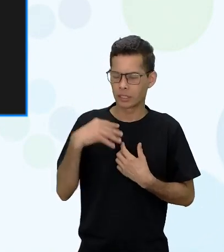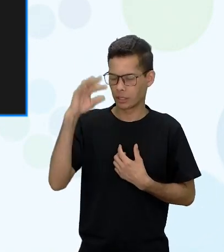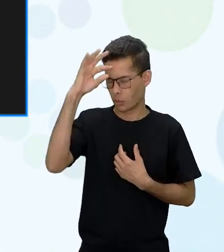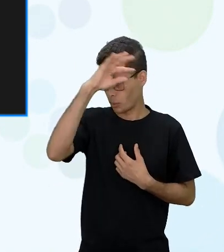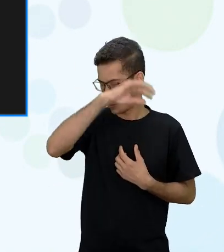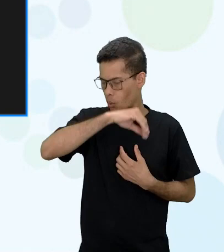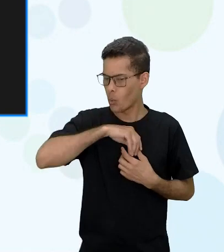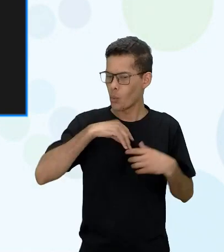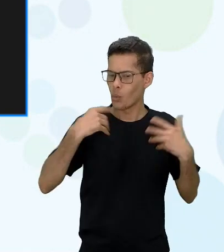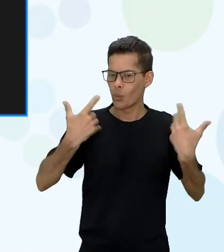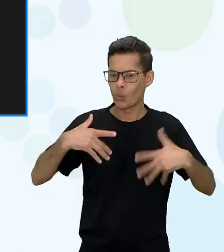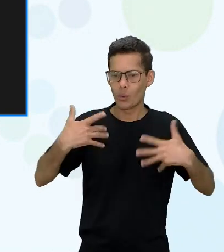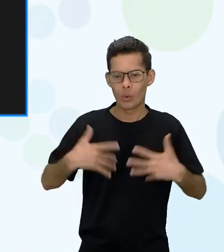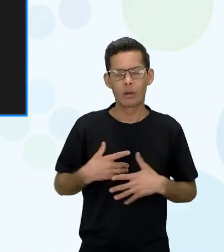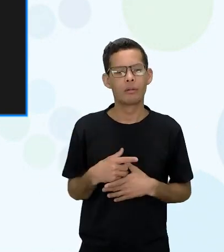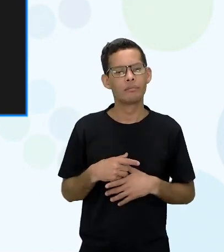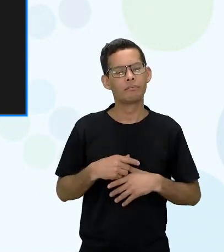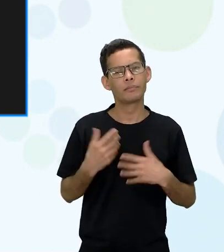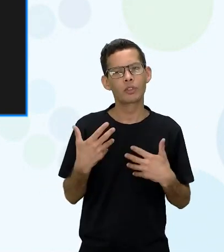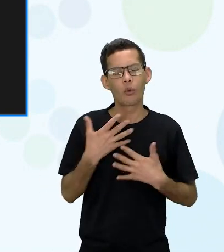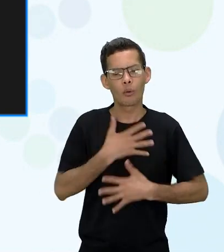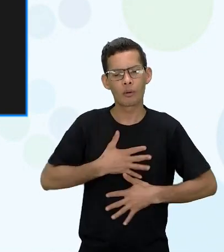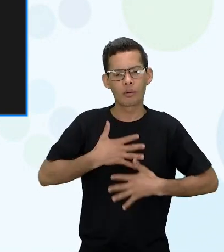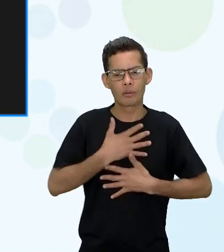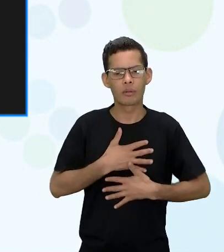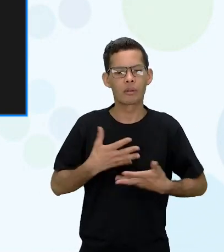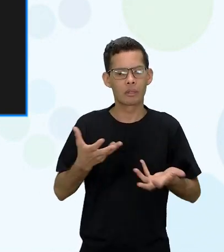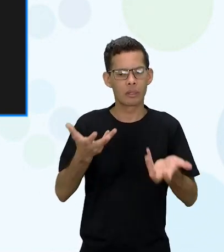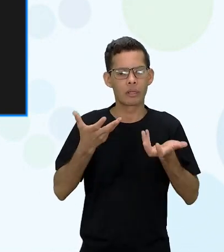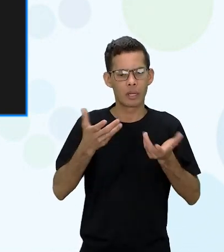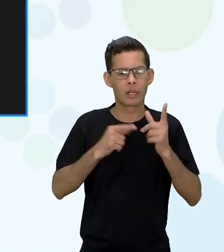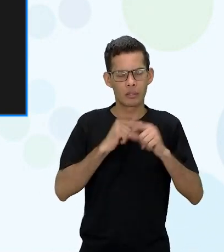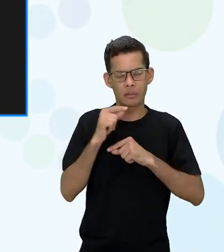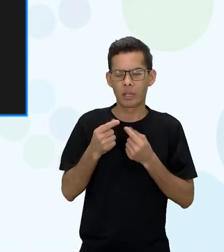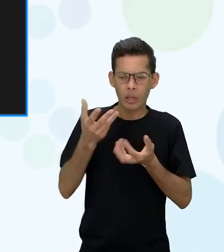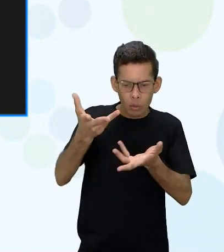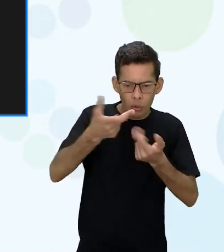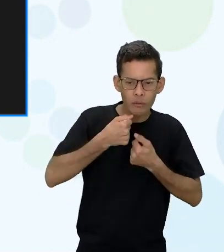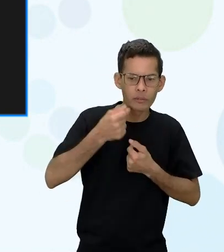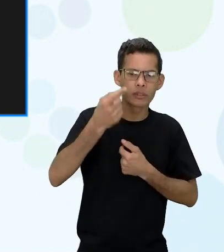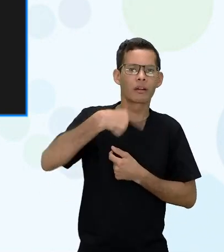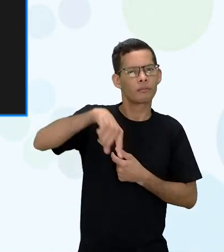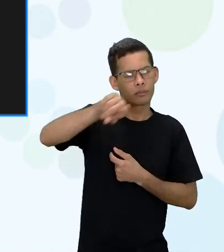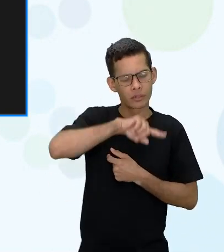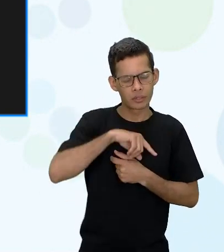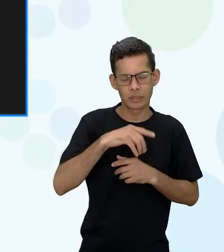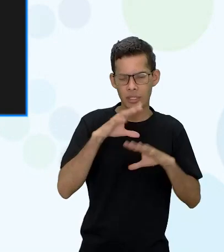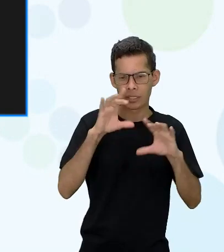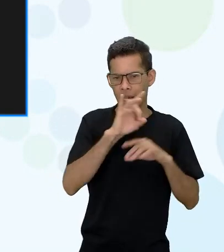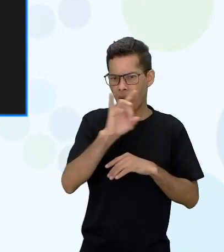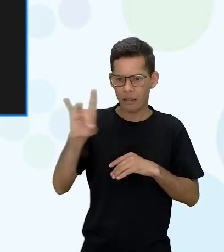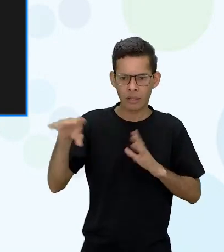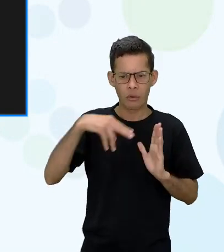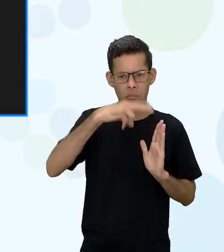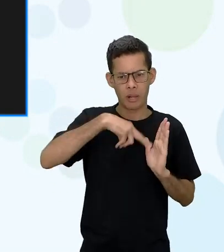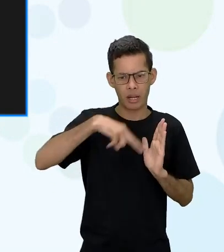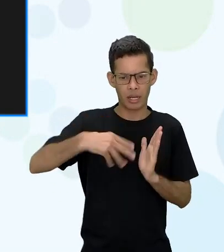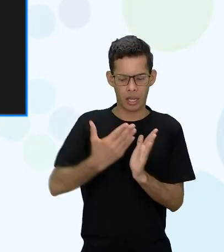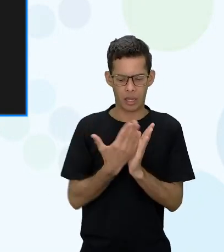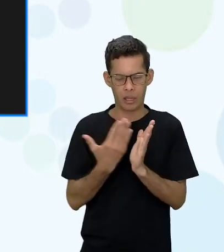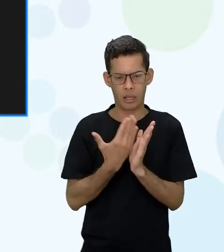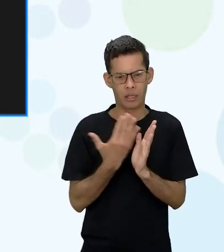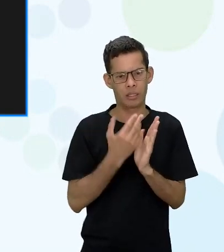e eu gostaria de chamar o pessoal para ler esse livro ele é maravilhoso realmente